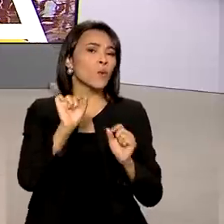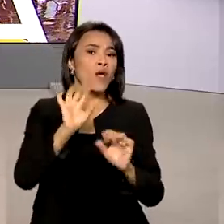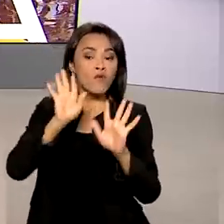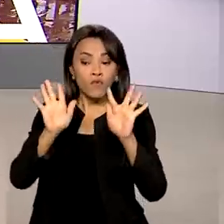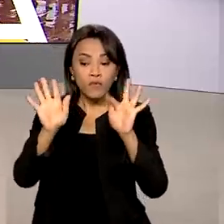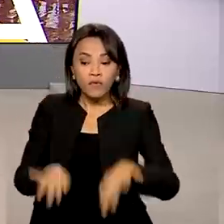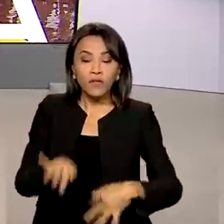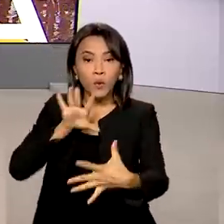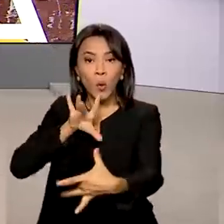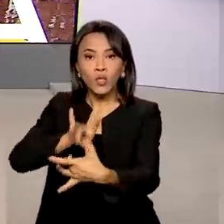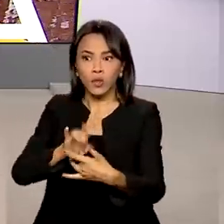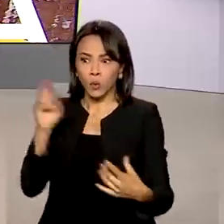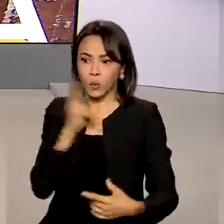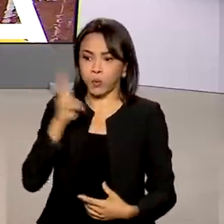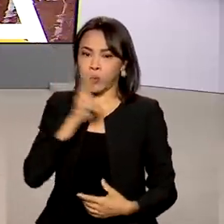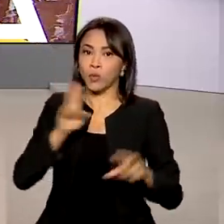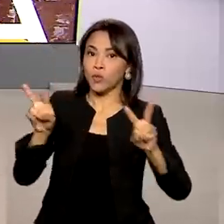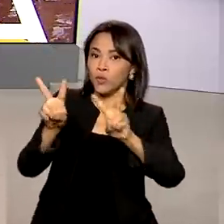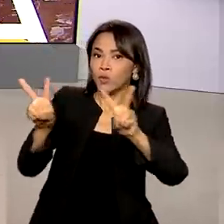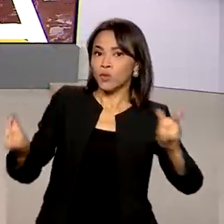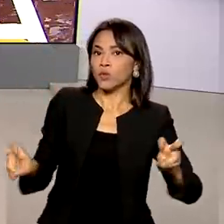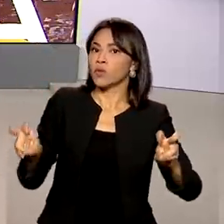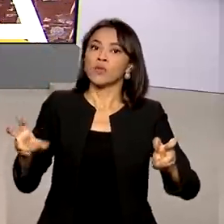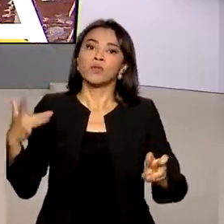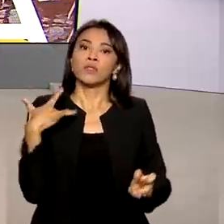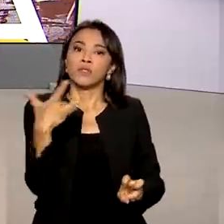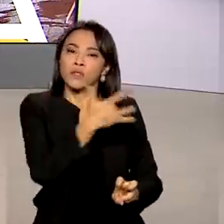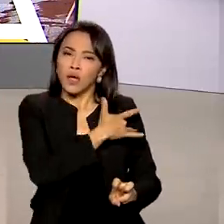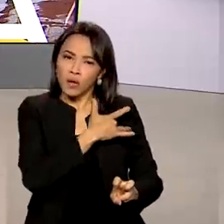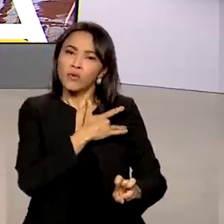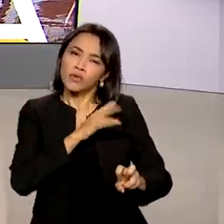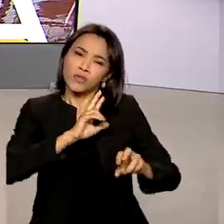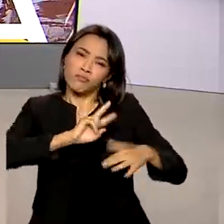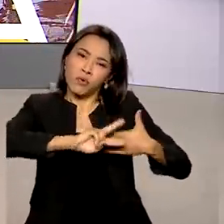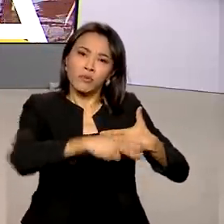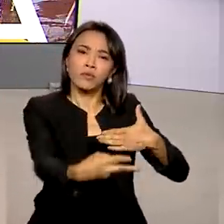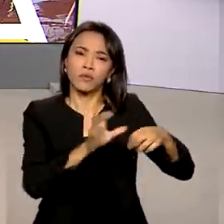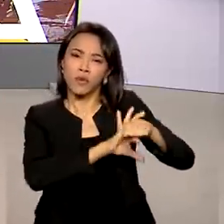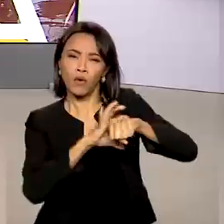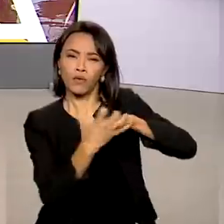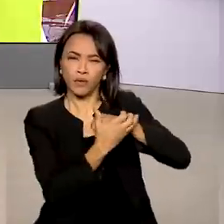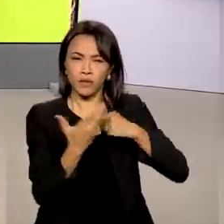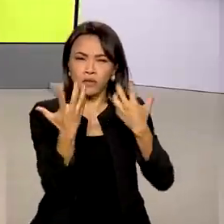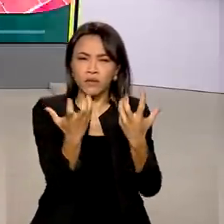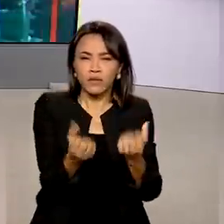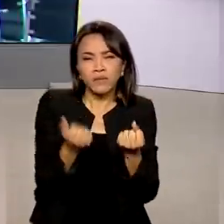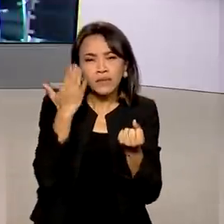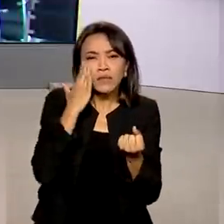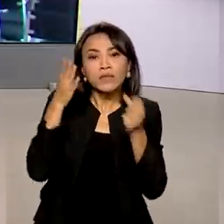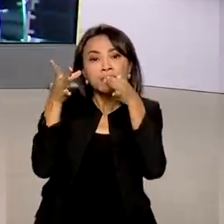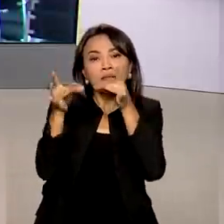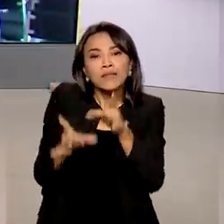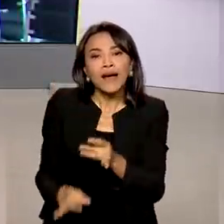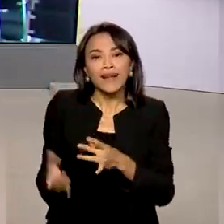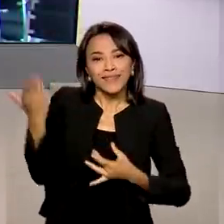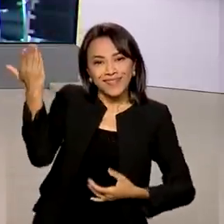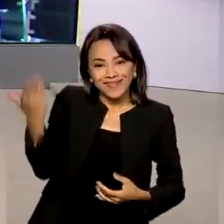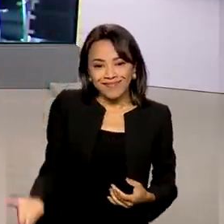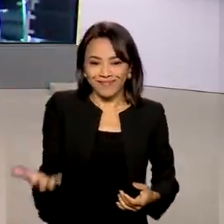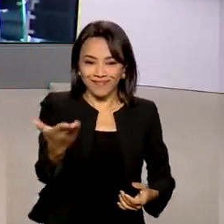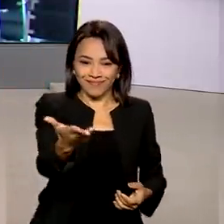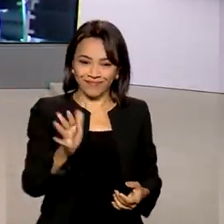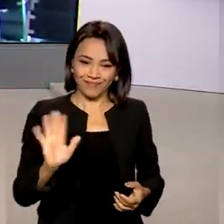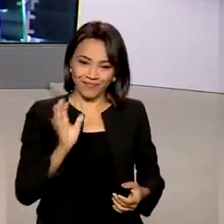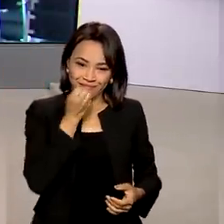emergência em saúde pública causado pela pandemia de Covid-19. Vamos saber os detalhes então ao vivo com Glauco de Queiroz. Oi, Glauco, bom dia.